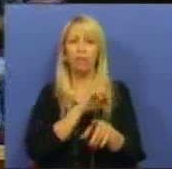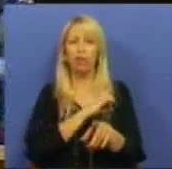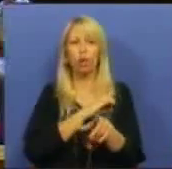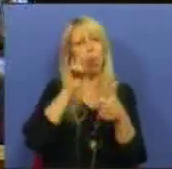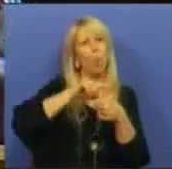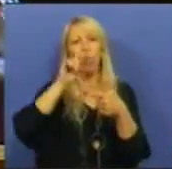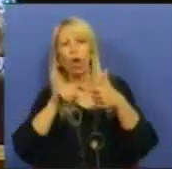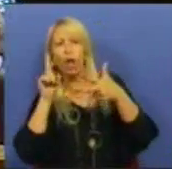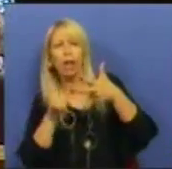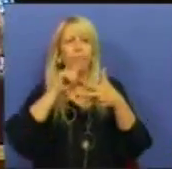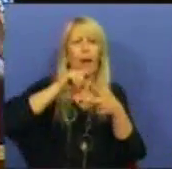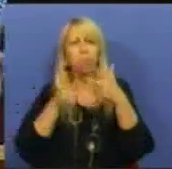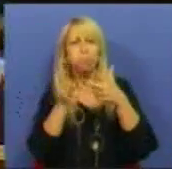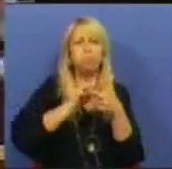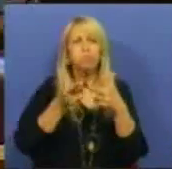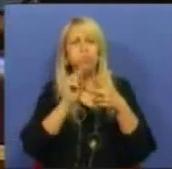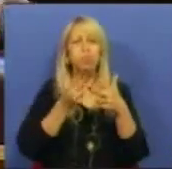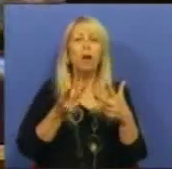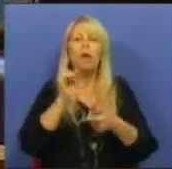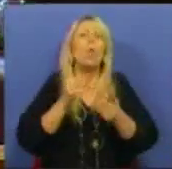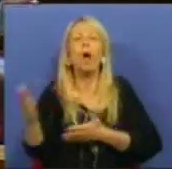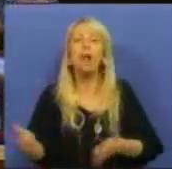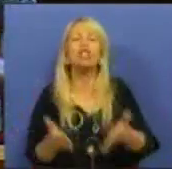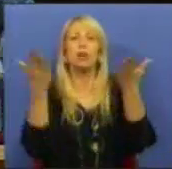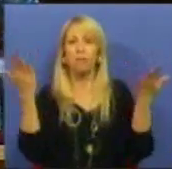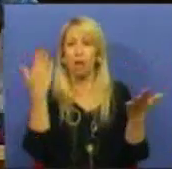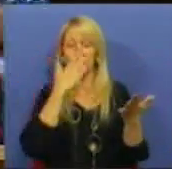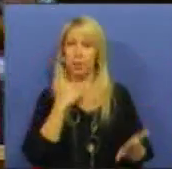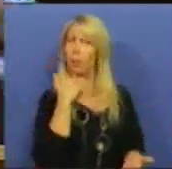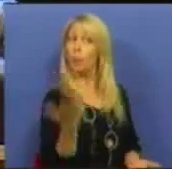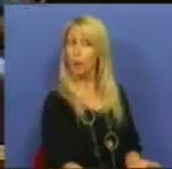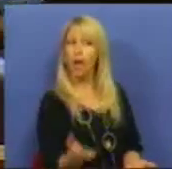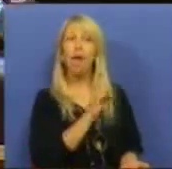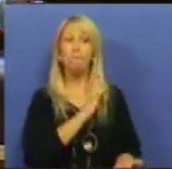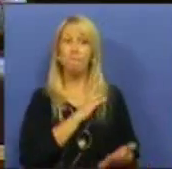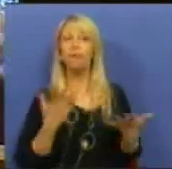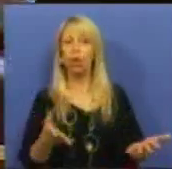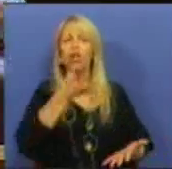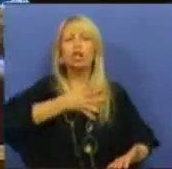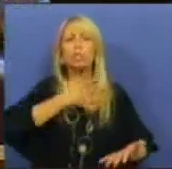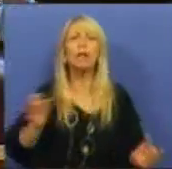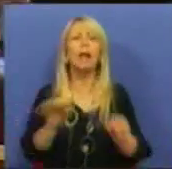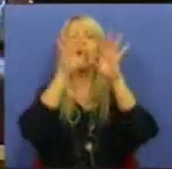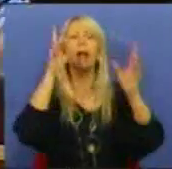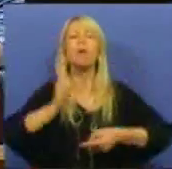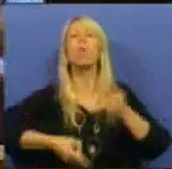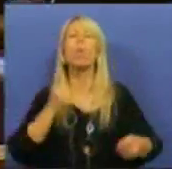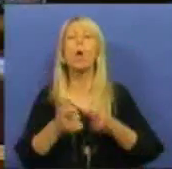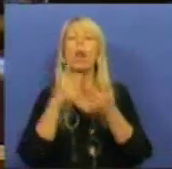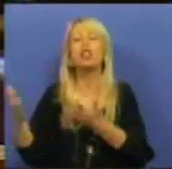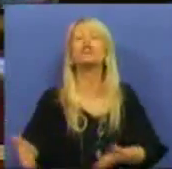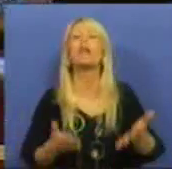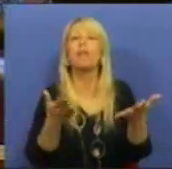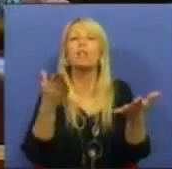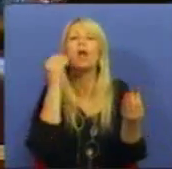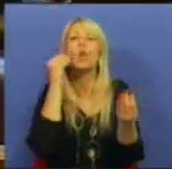qual é a estratégia, Senhor Ministro? Se é especialista em privatizações, explique claramente qual é a estratégia e em